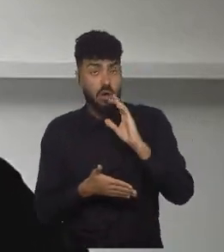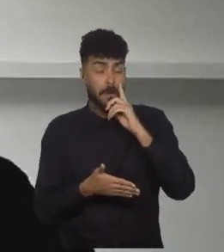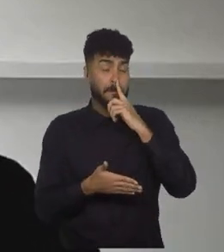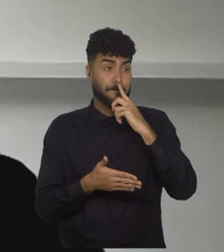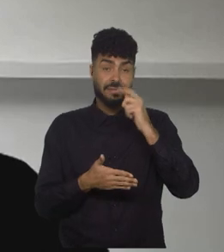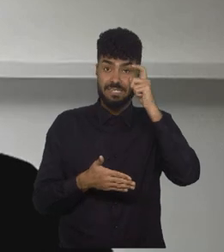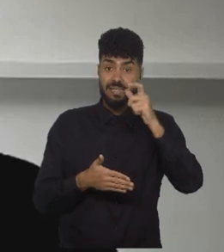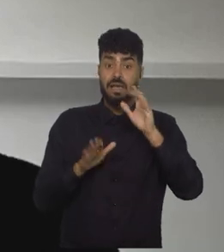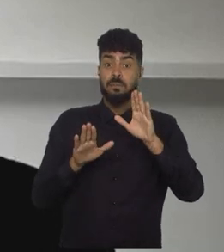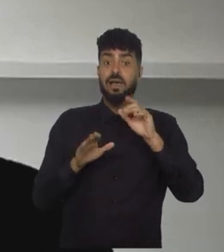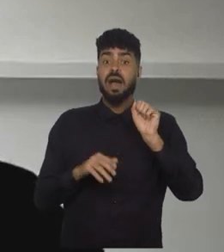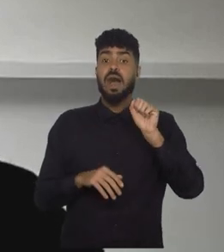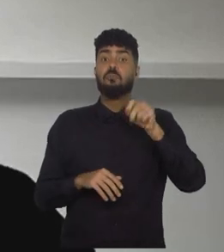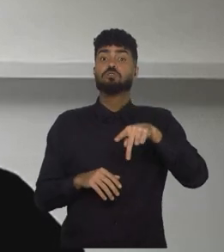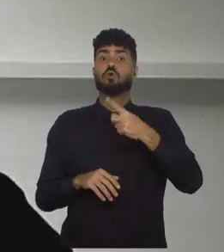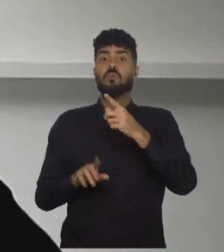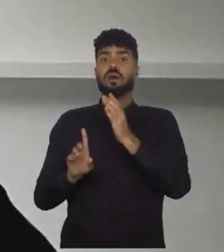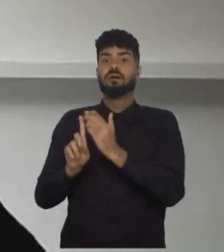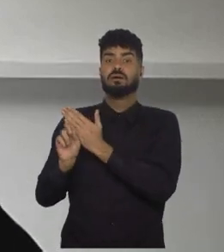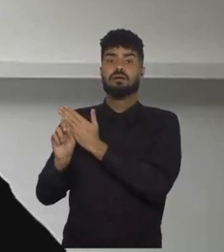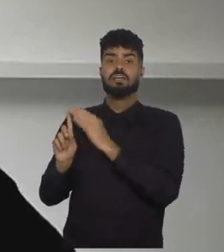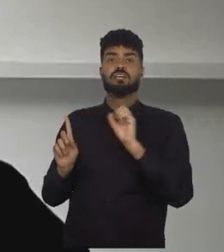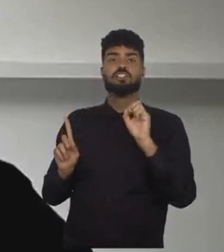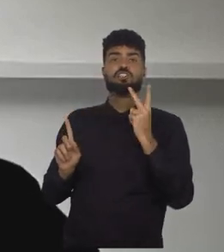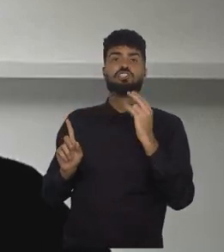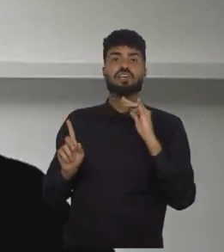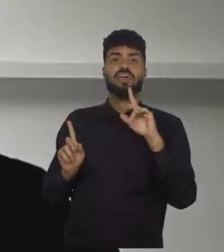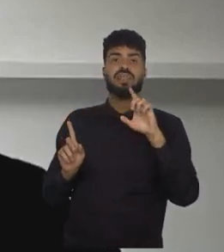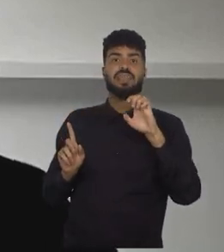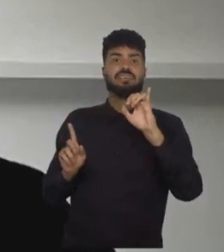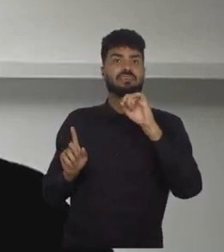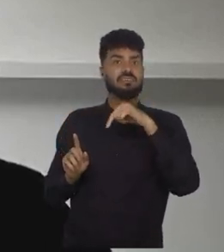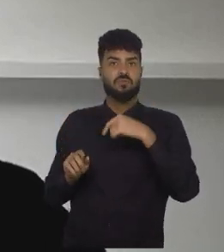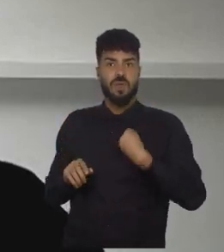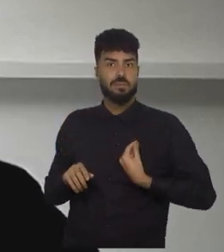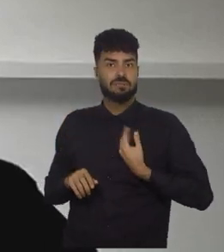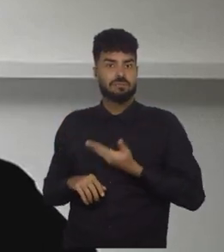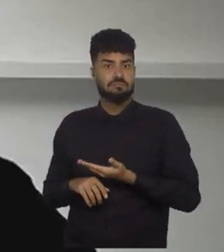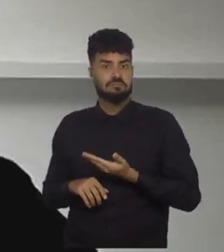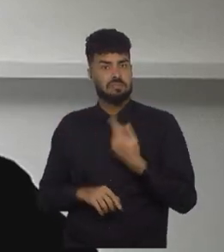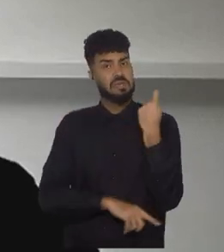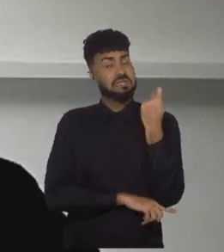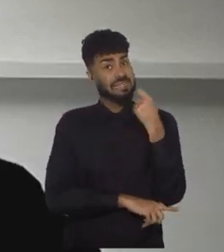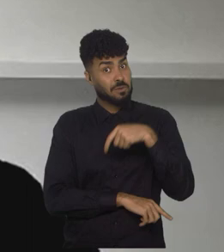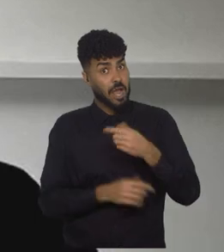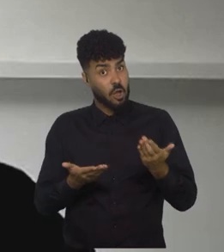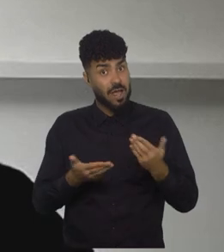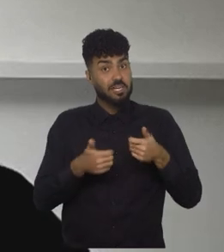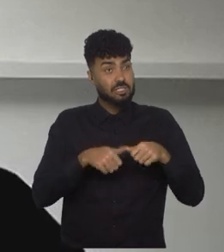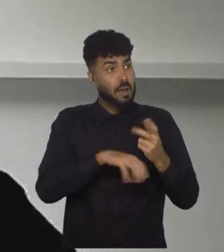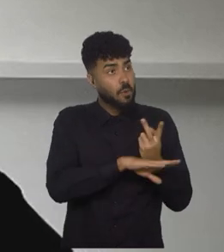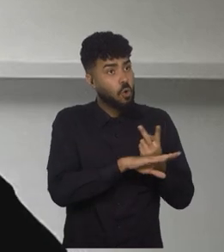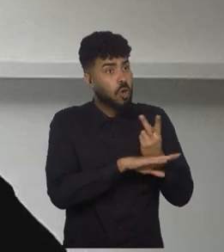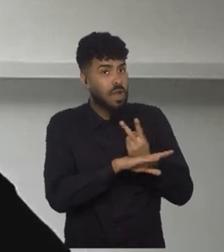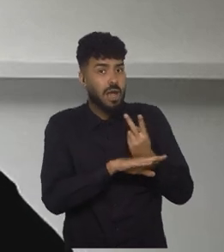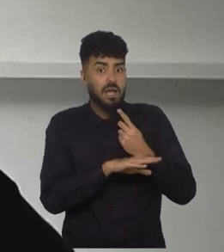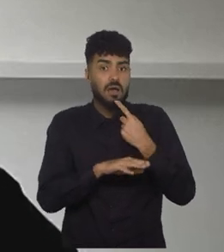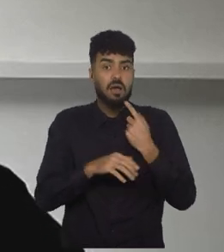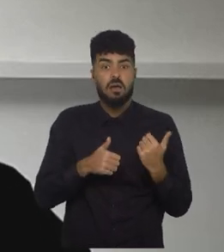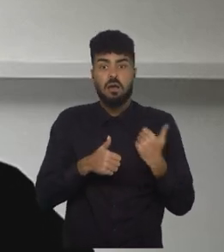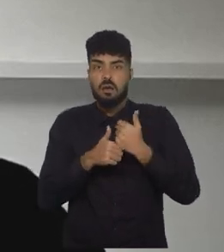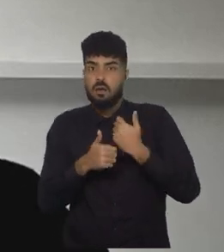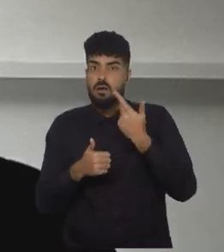aposentou um nome importante, né? Como era Shirley Cruz. Então, acho que a seleção está procurando se encontrar, conseguiu uma